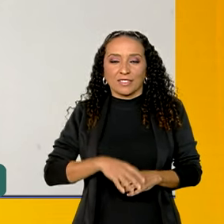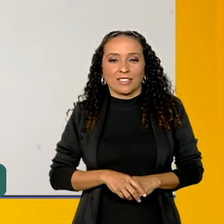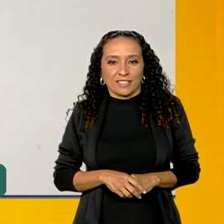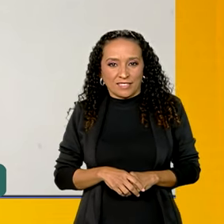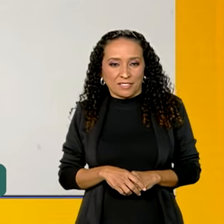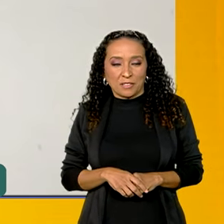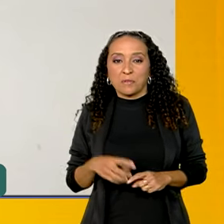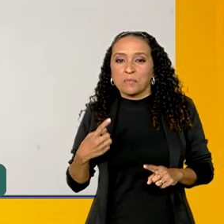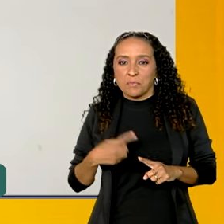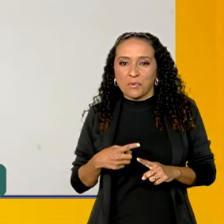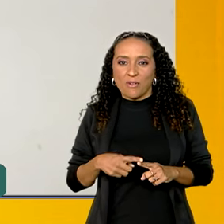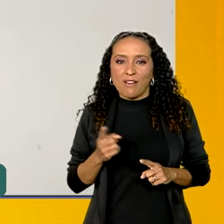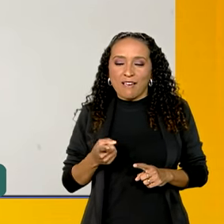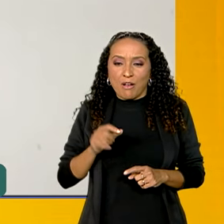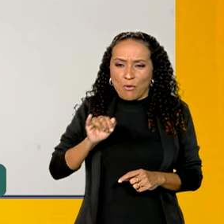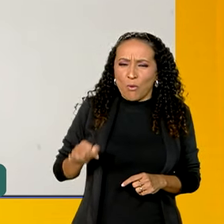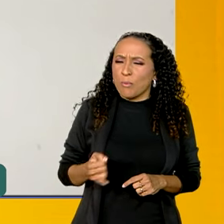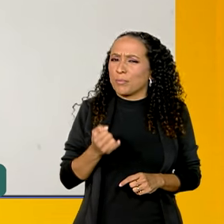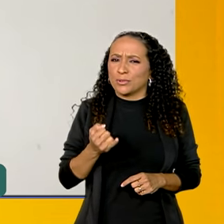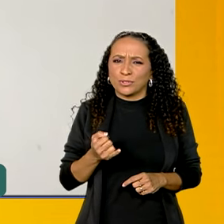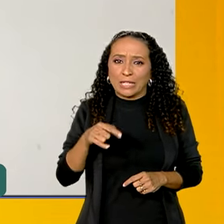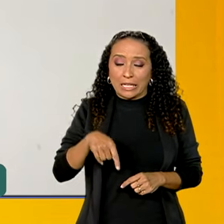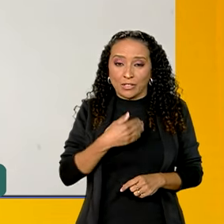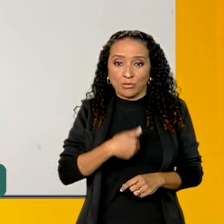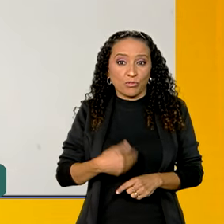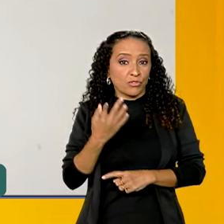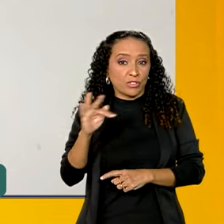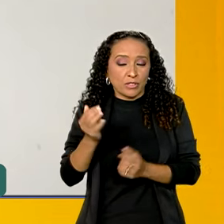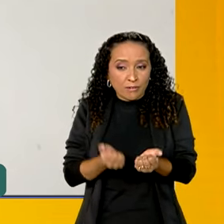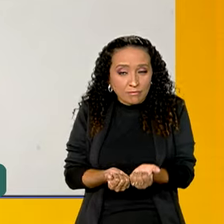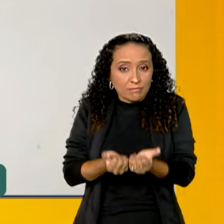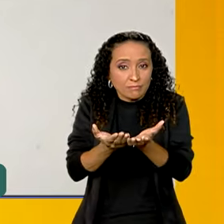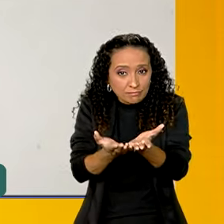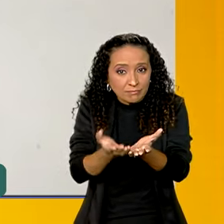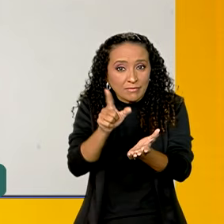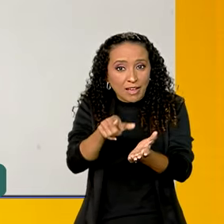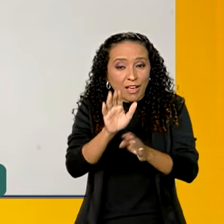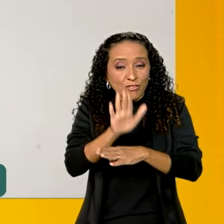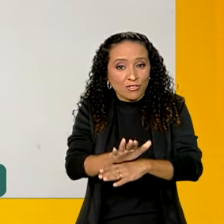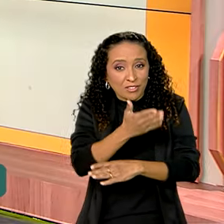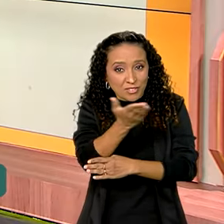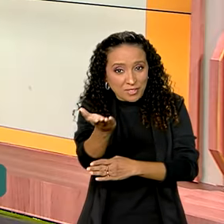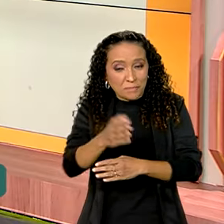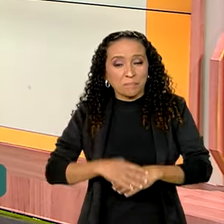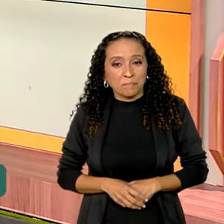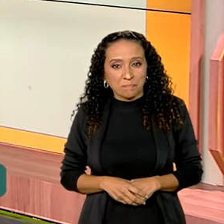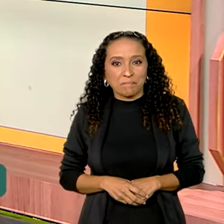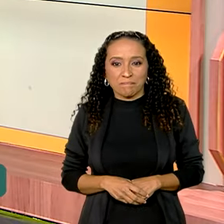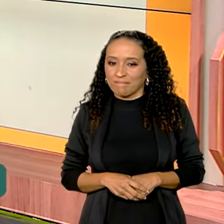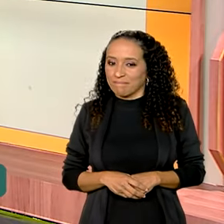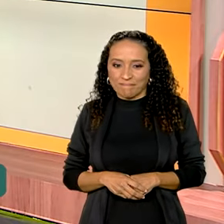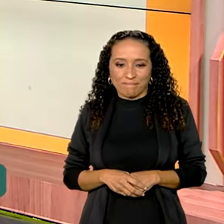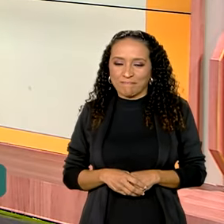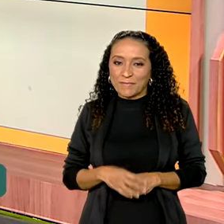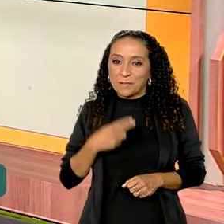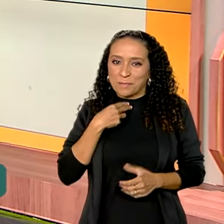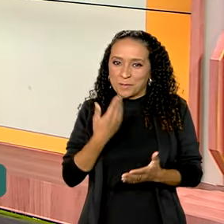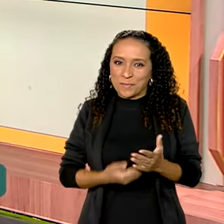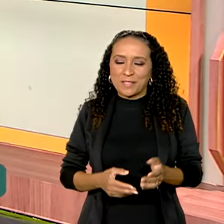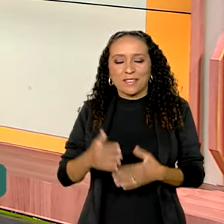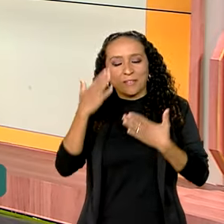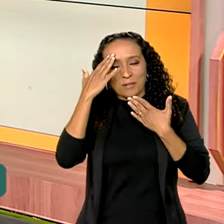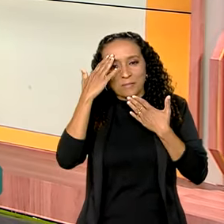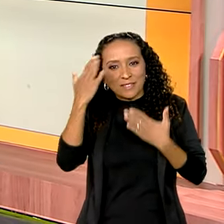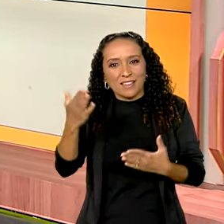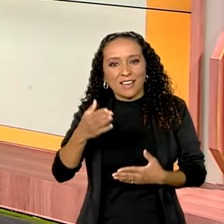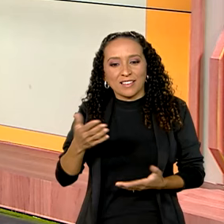aproveite, porque é uma oportunidade aqui do governo federal, é um benefício que é para ajudar você. Não dá para perder mesmo. Muito obrigada.